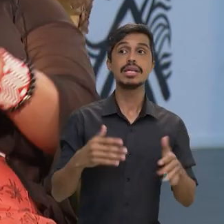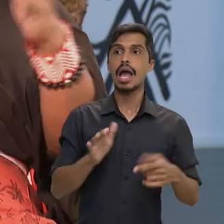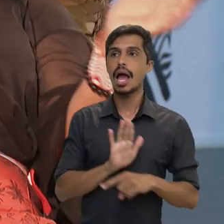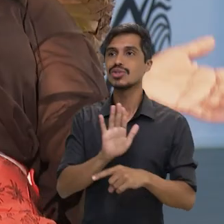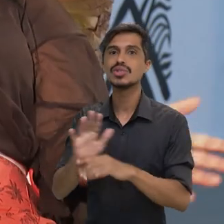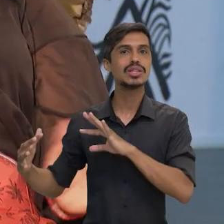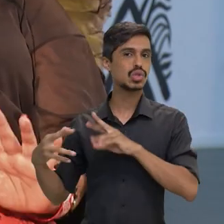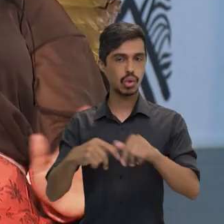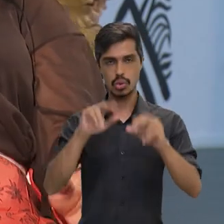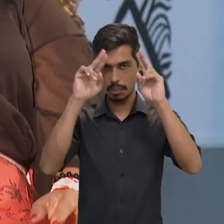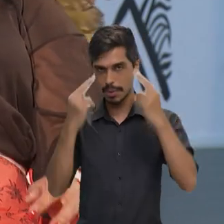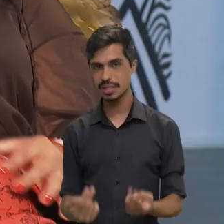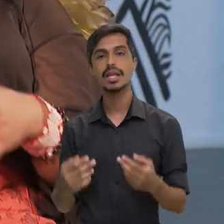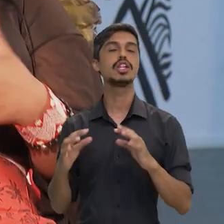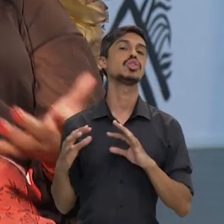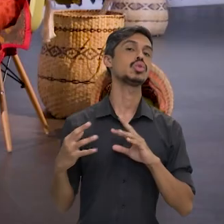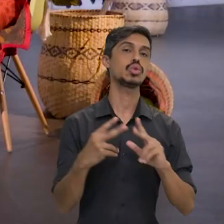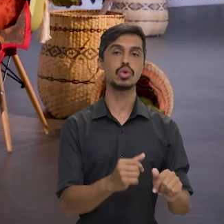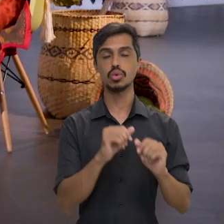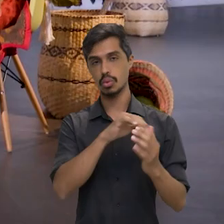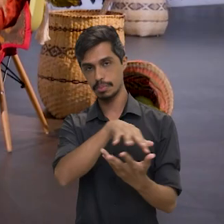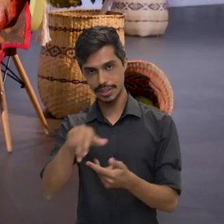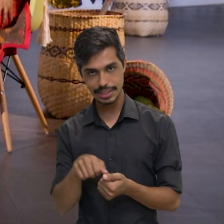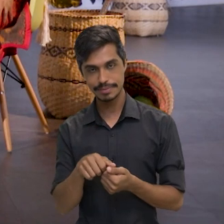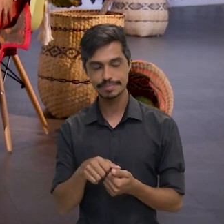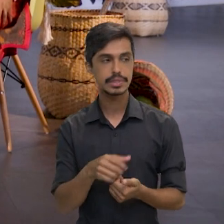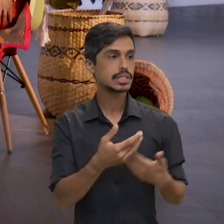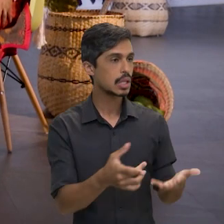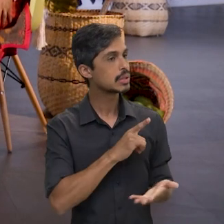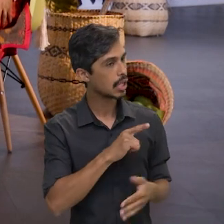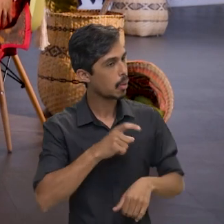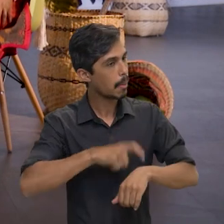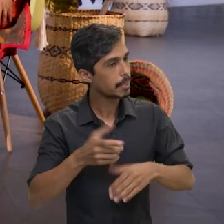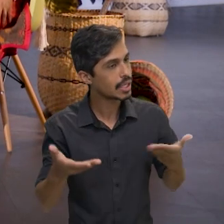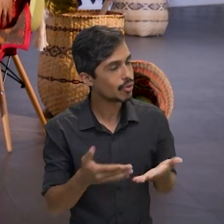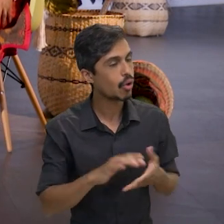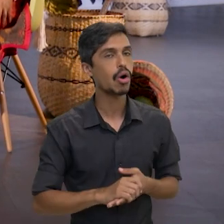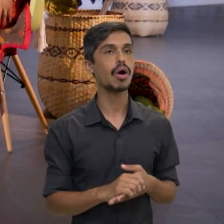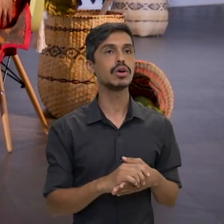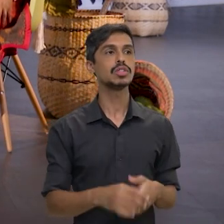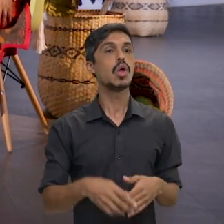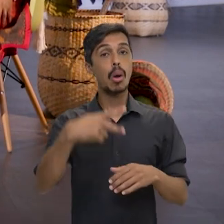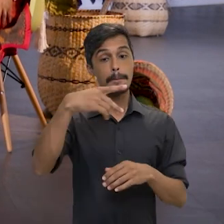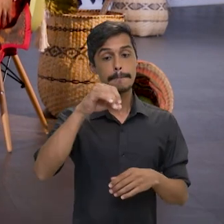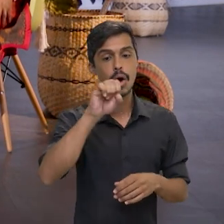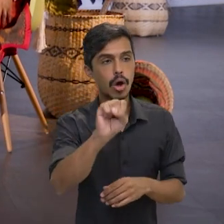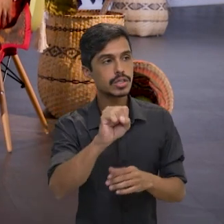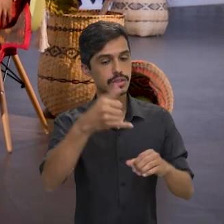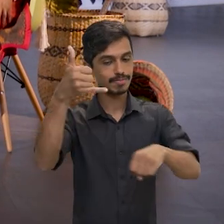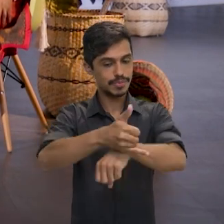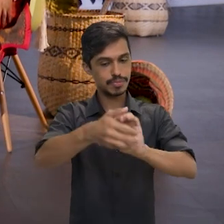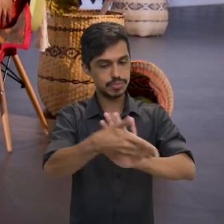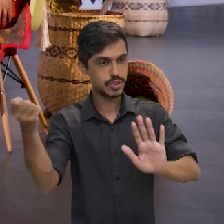beneficiando toda a humanidade, todo o planeta. E existe esse momento também, o pós-desintrusão, que é o que já está